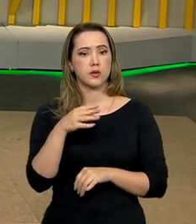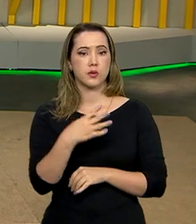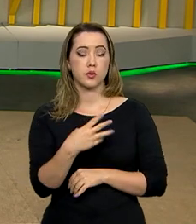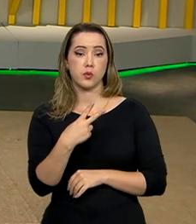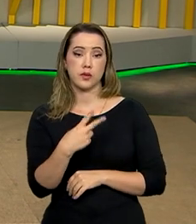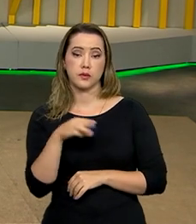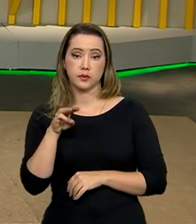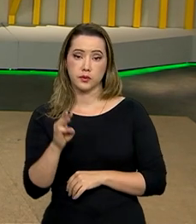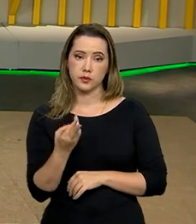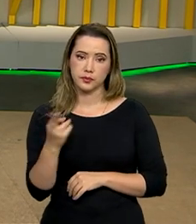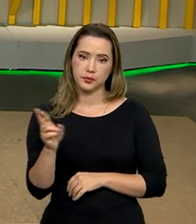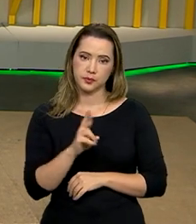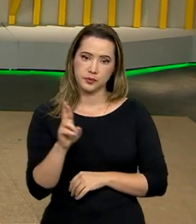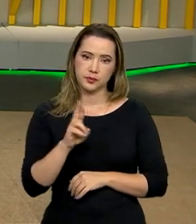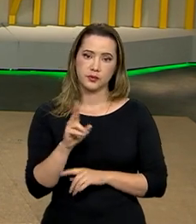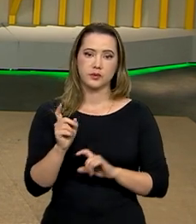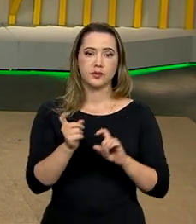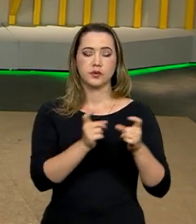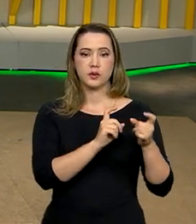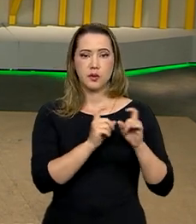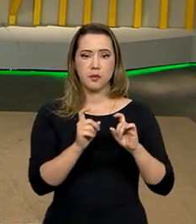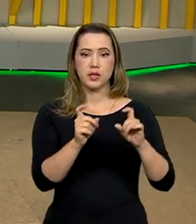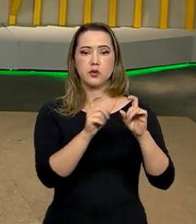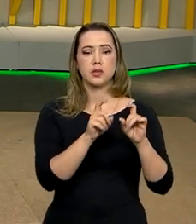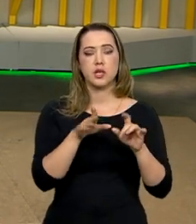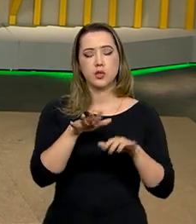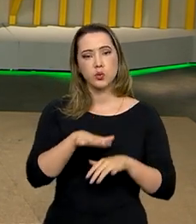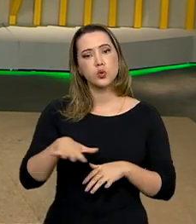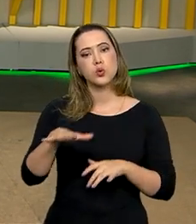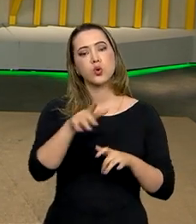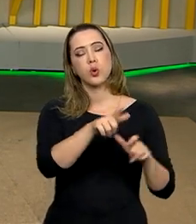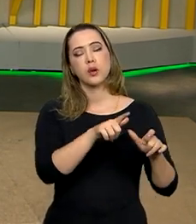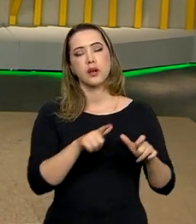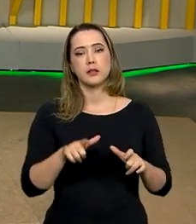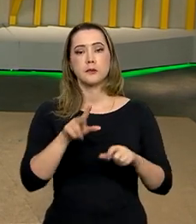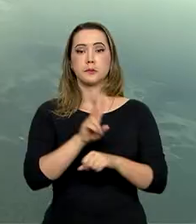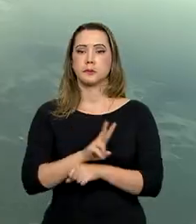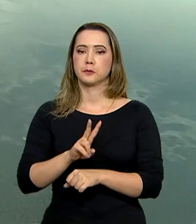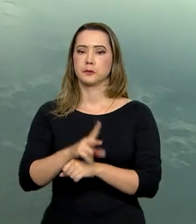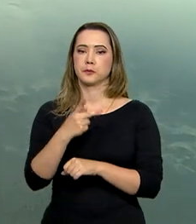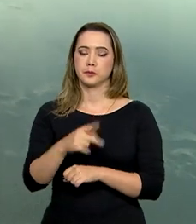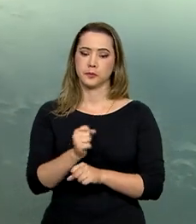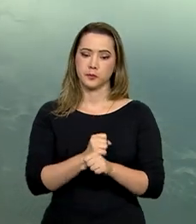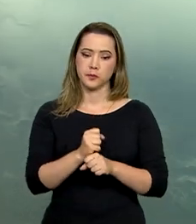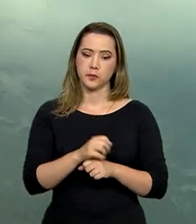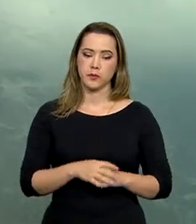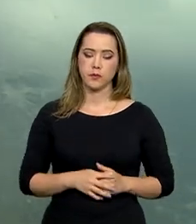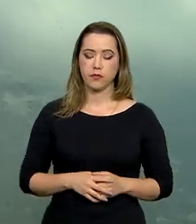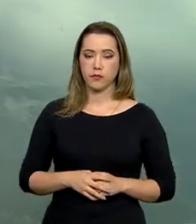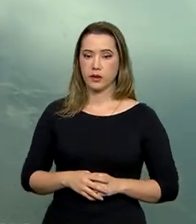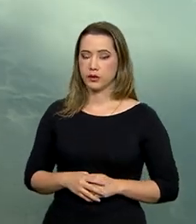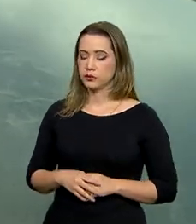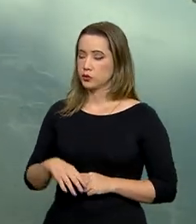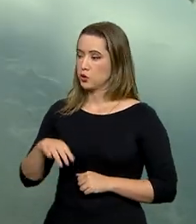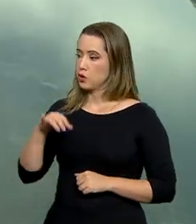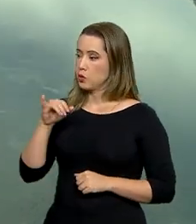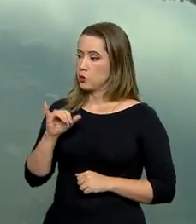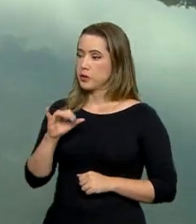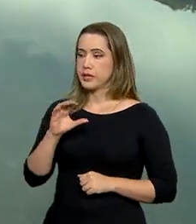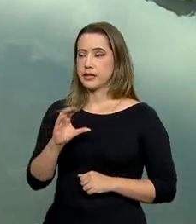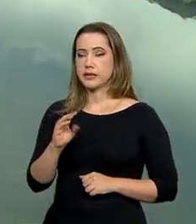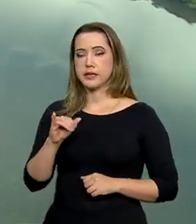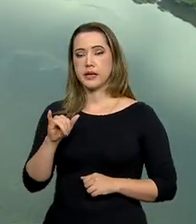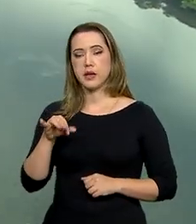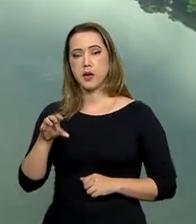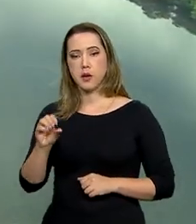42 milhões de reais para gestão de áreas protegidas neste ano. O Instituto Chico Mendes de